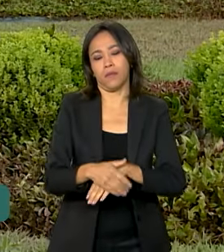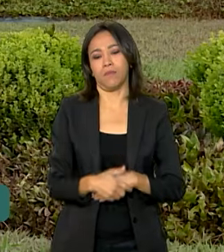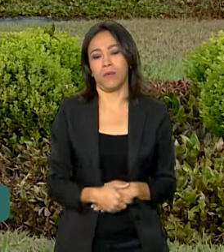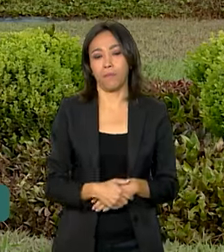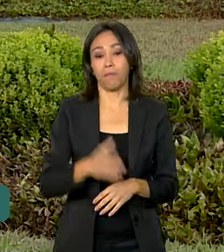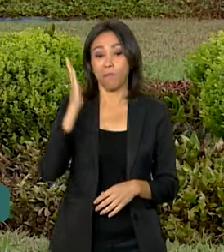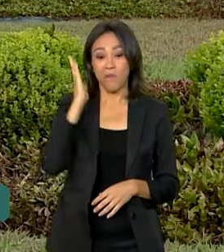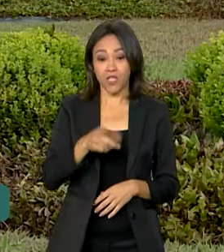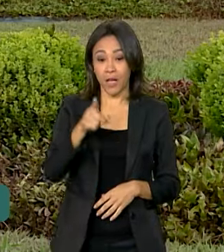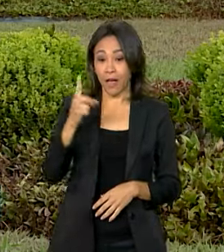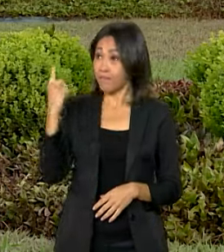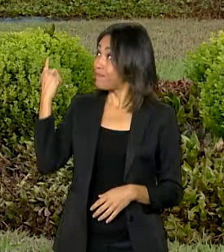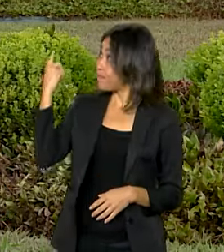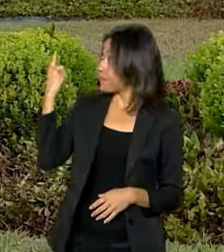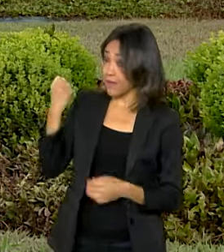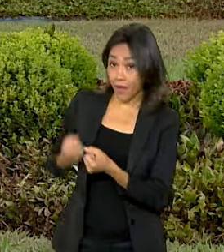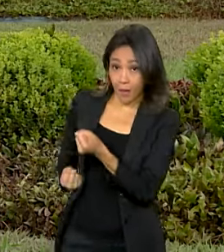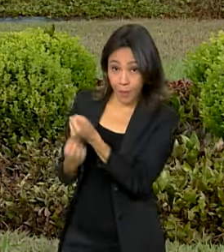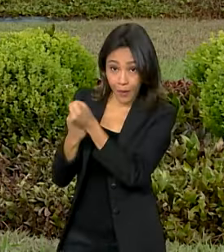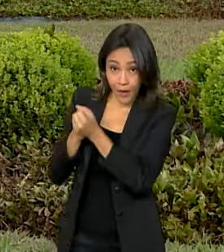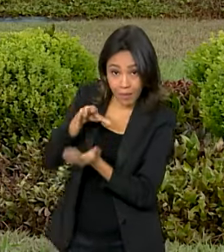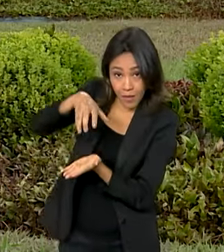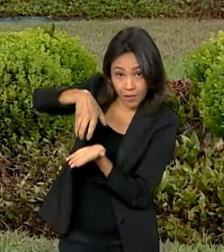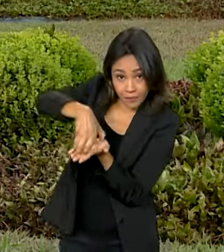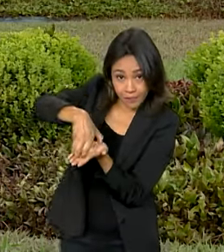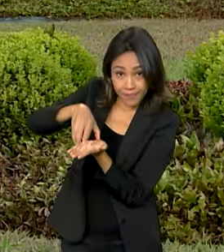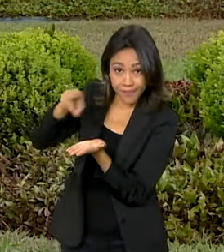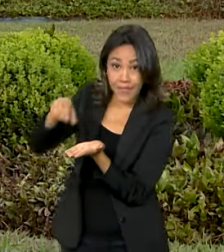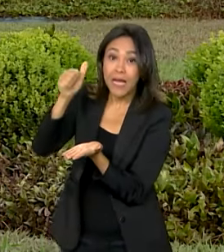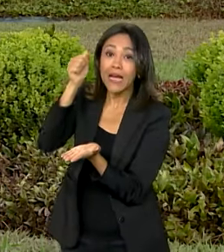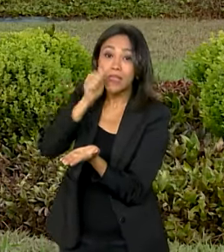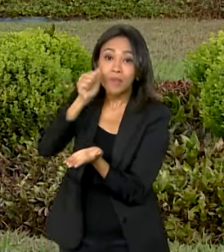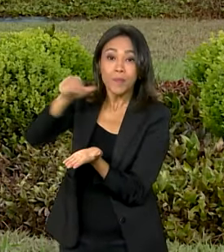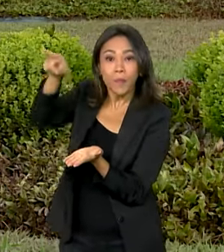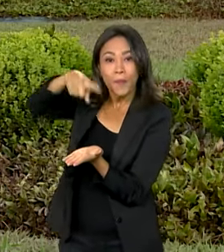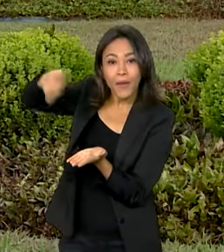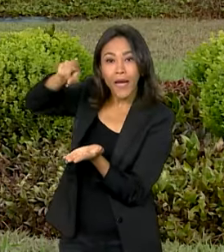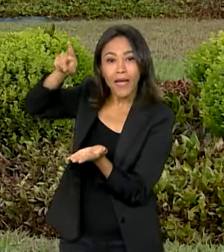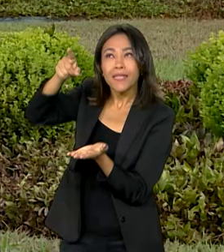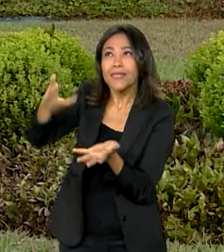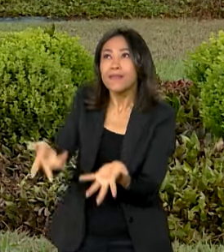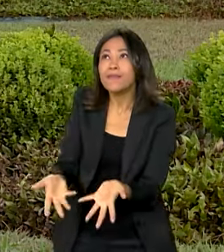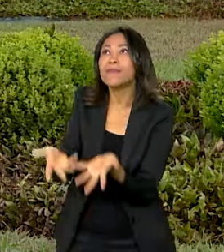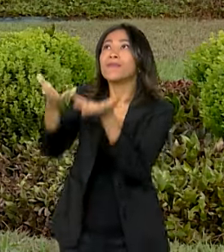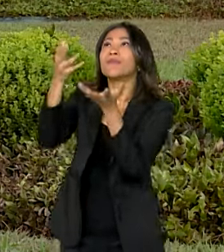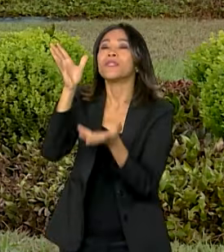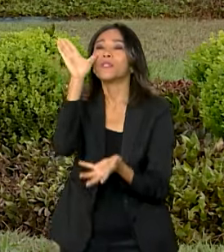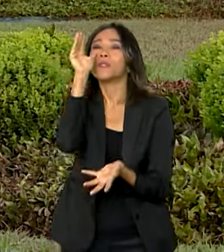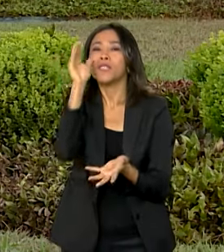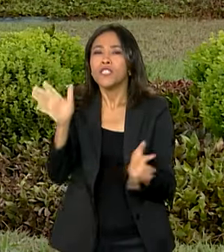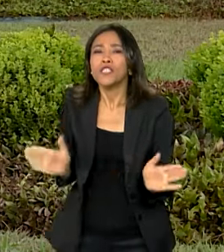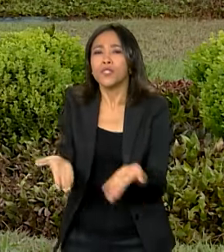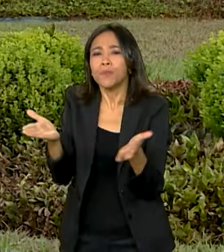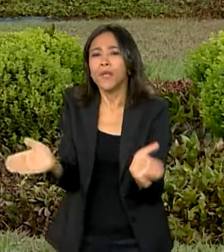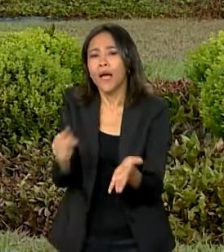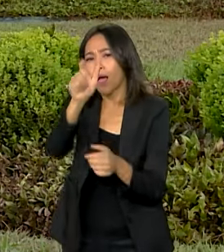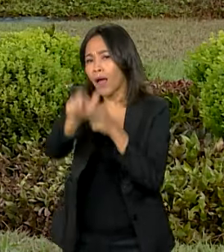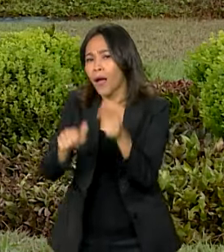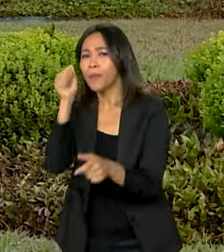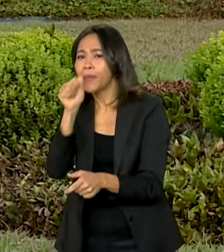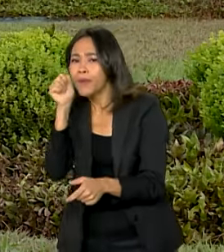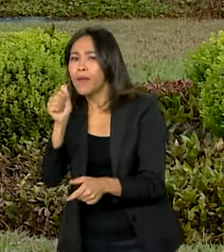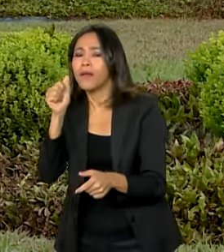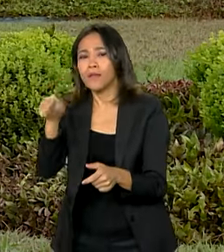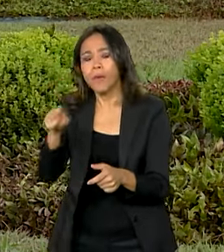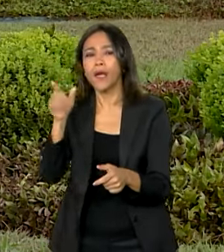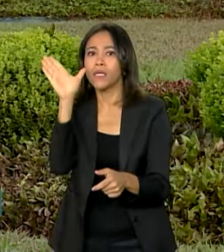Financiado pela Agência Espacial Brasileira, o Meninas no Espaço, quer estimular o interesse de meninas e mulheres pelo setor